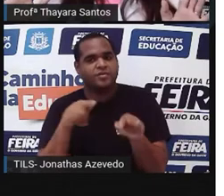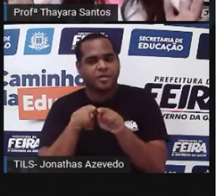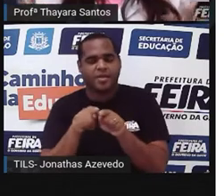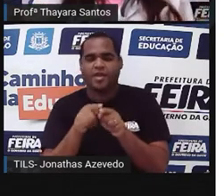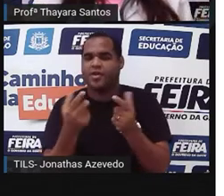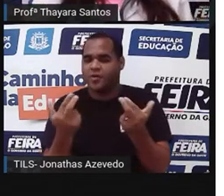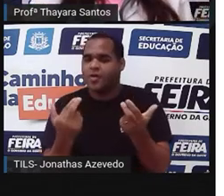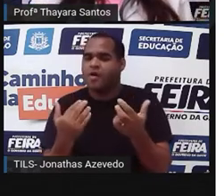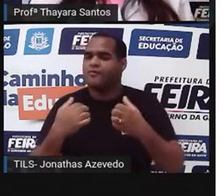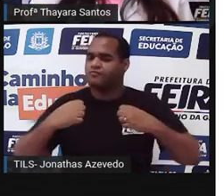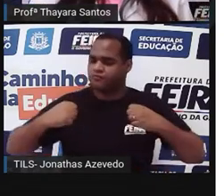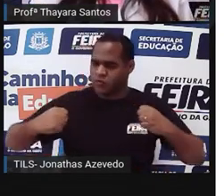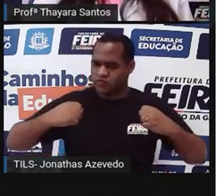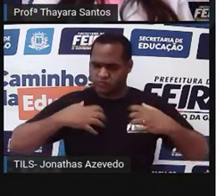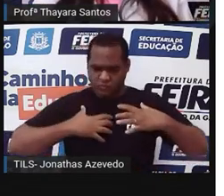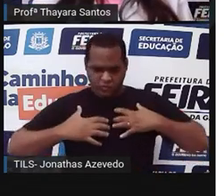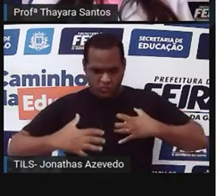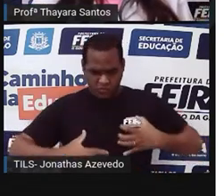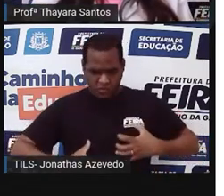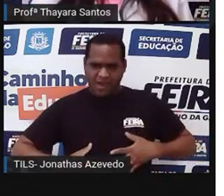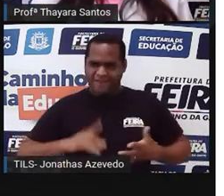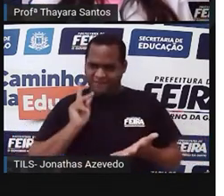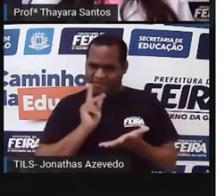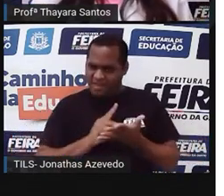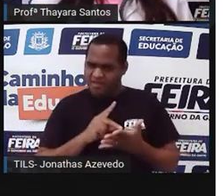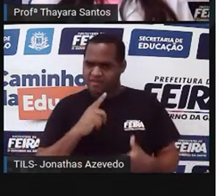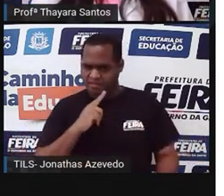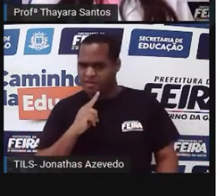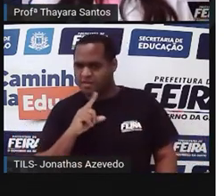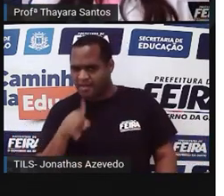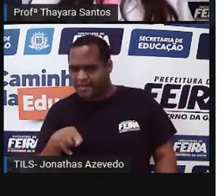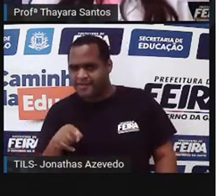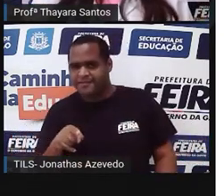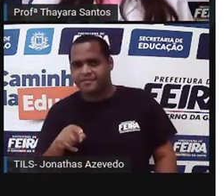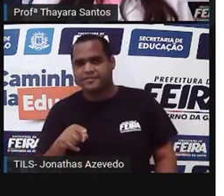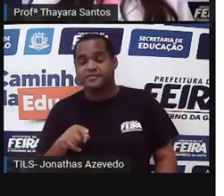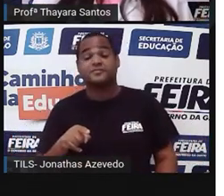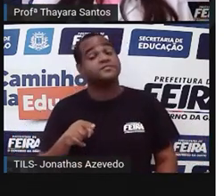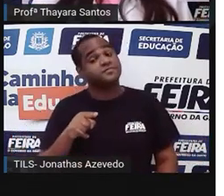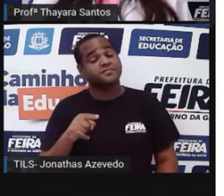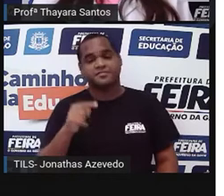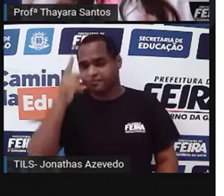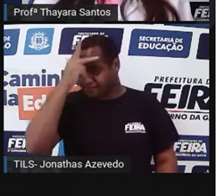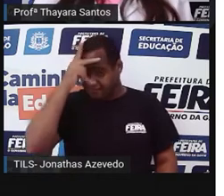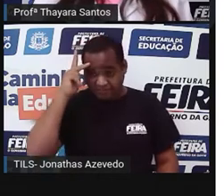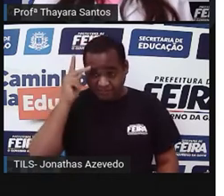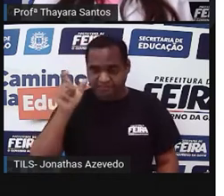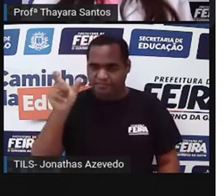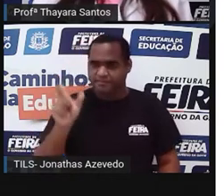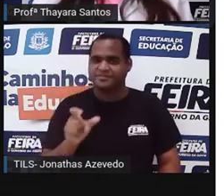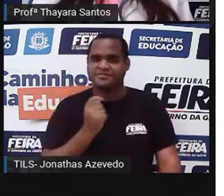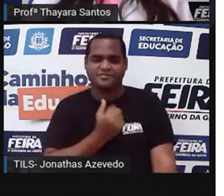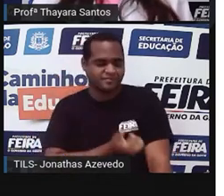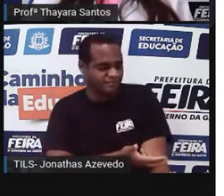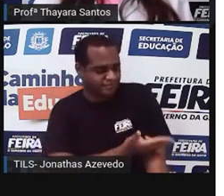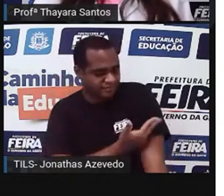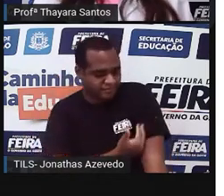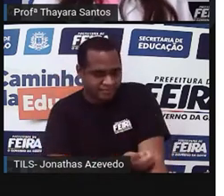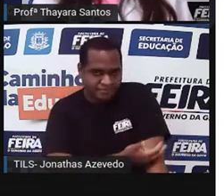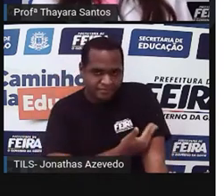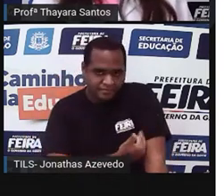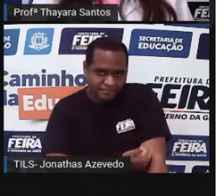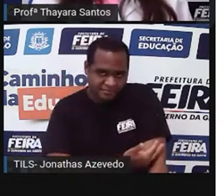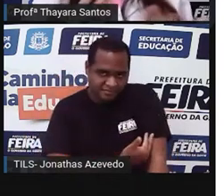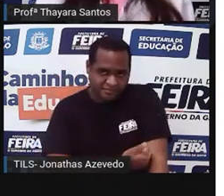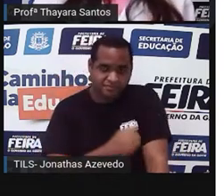musculosos. Será que isso é verdade? Será que é desse jeito? Ou então uma pessoa que faz uma tatuagem, quando ela